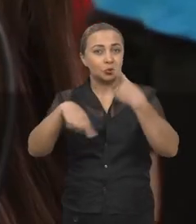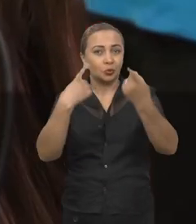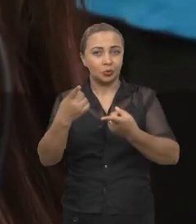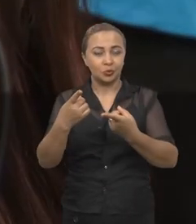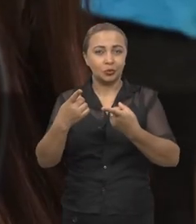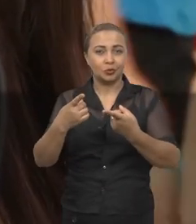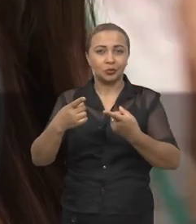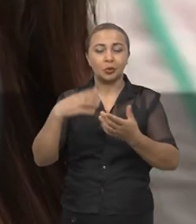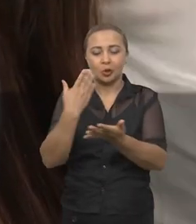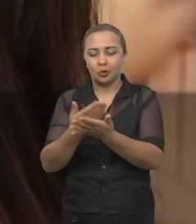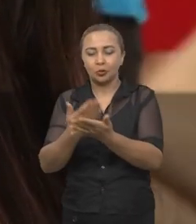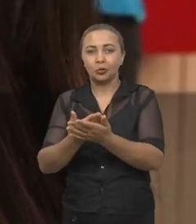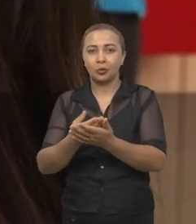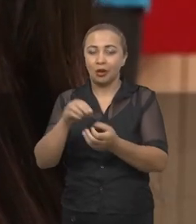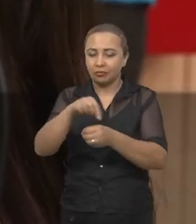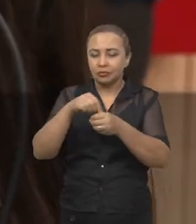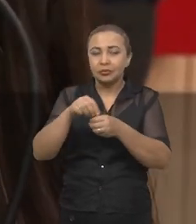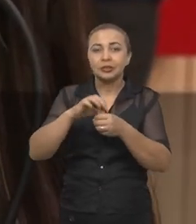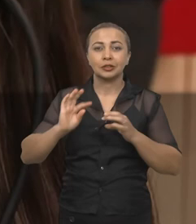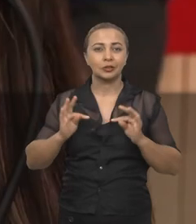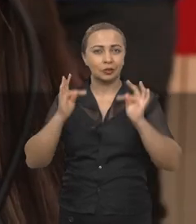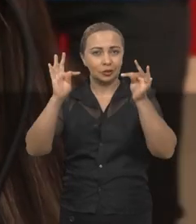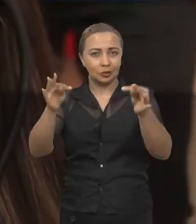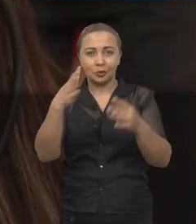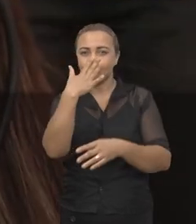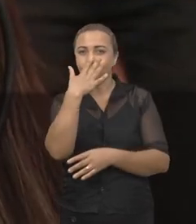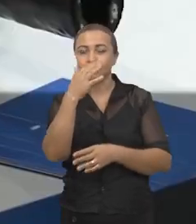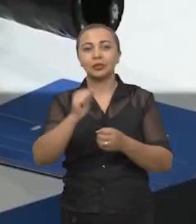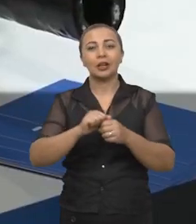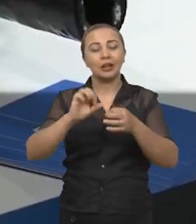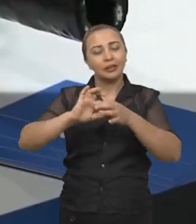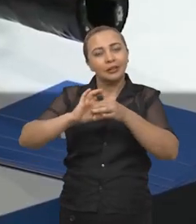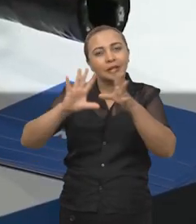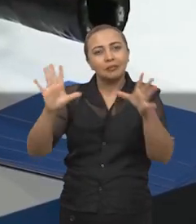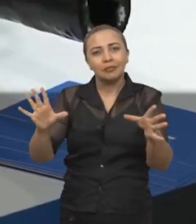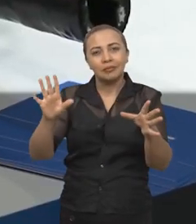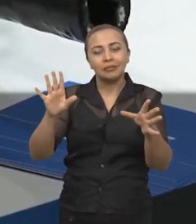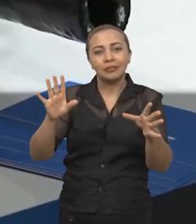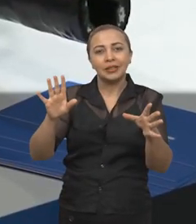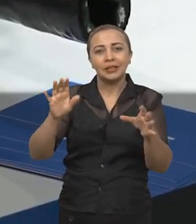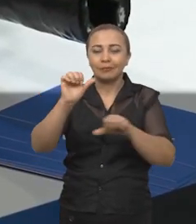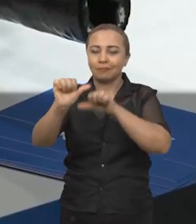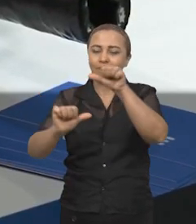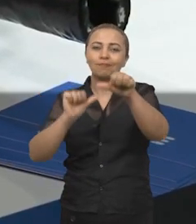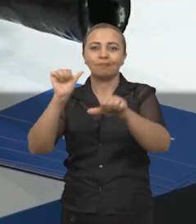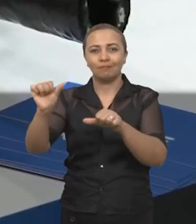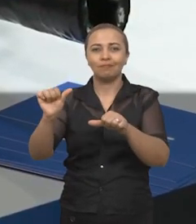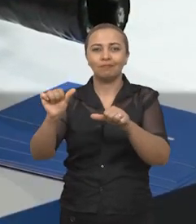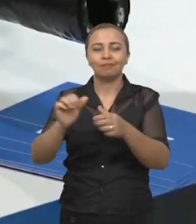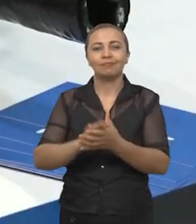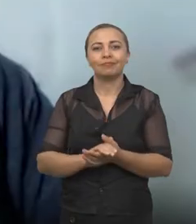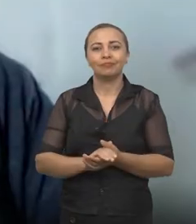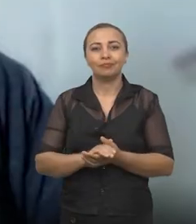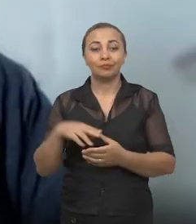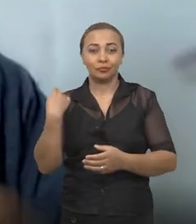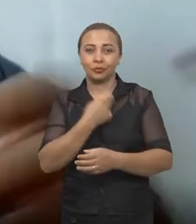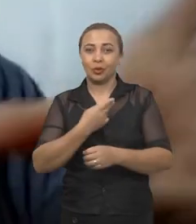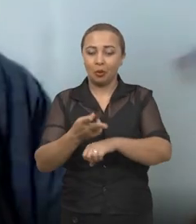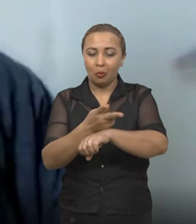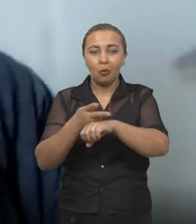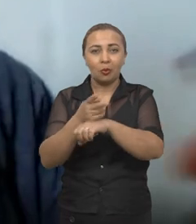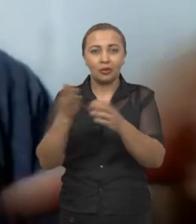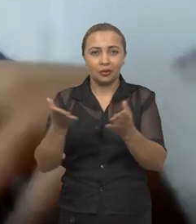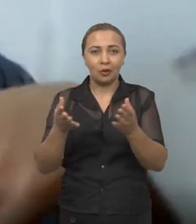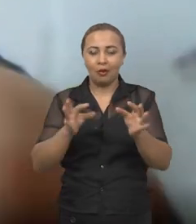Os próximos passos da célula de tecnologia assistiva são validar e disponibilizar os protótipos desenvolvidos. O que a gente está